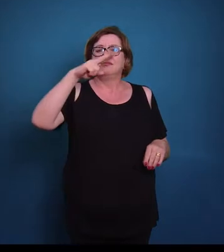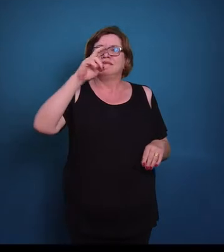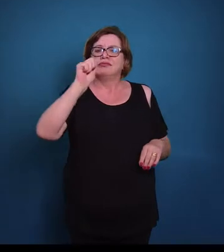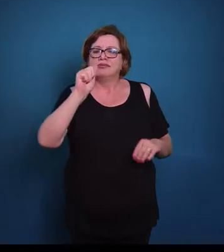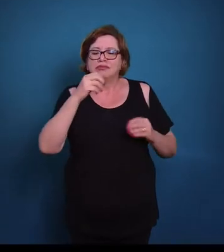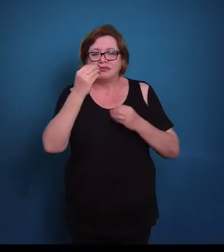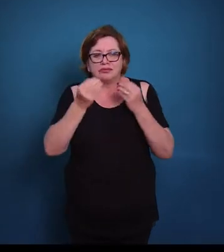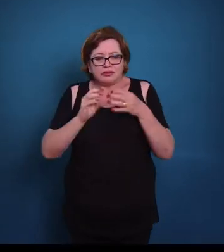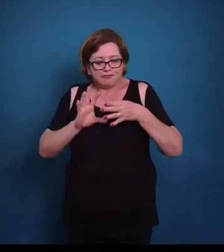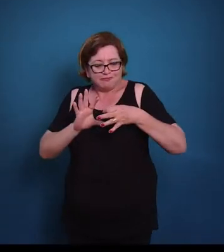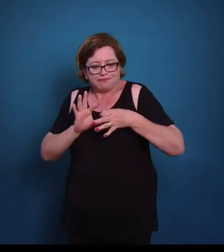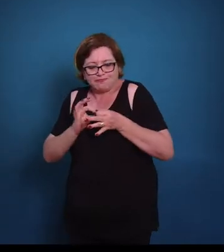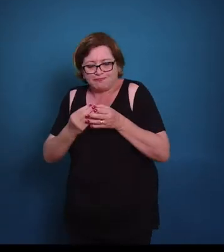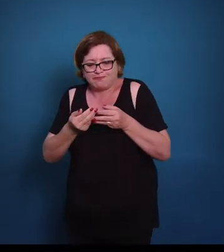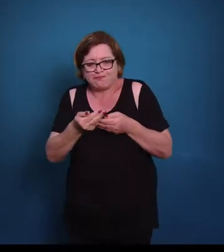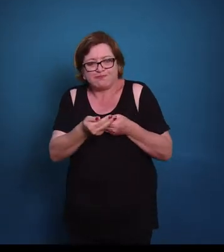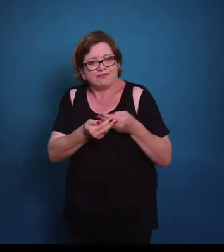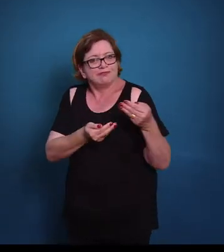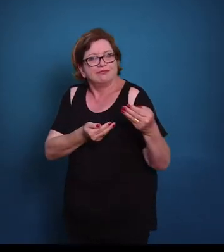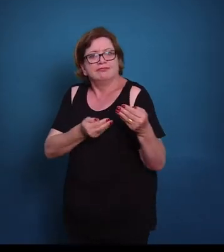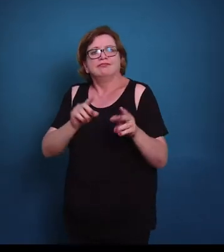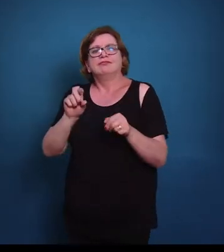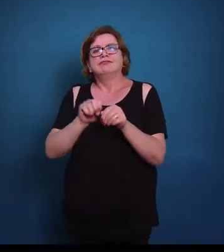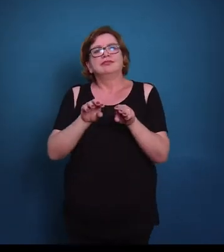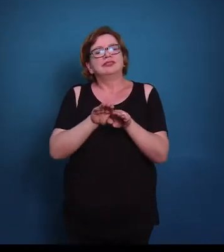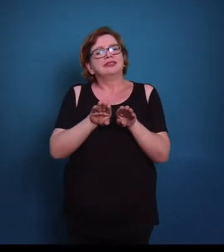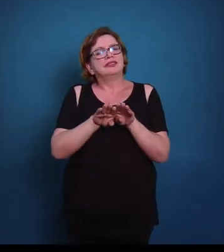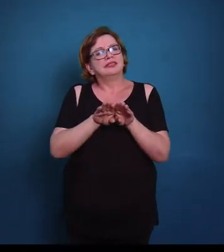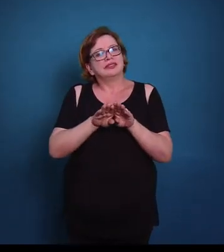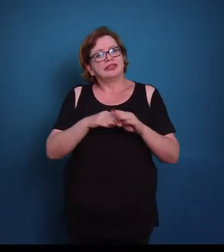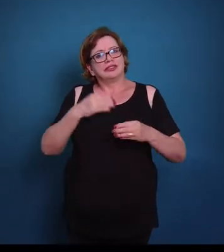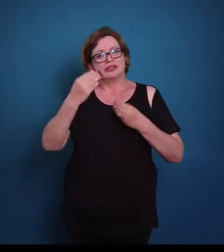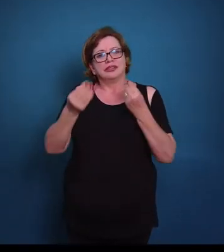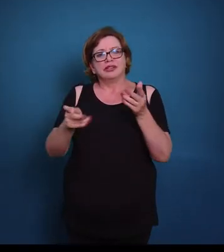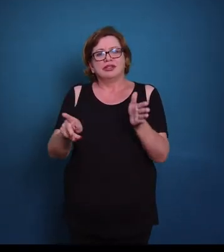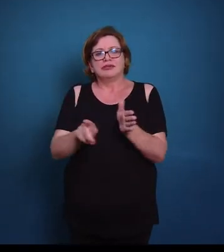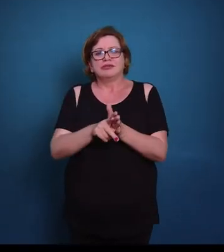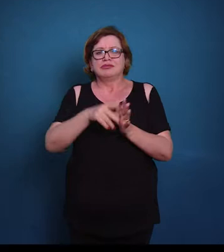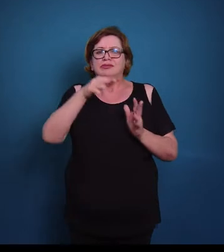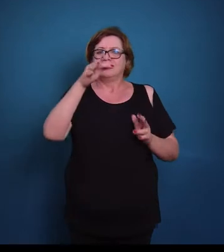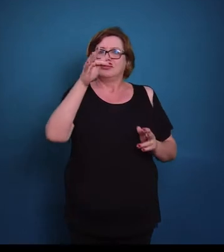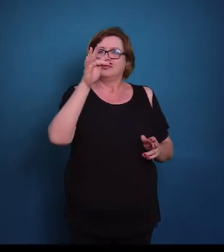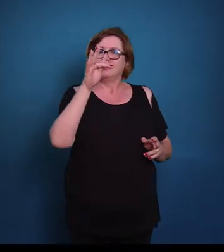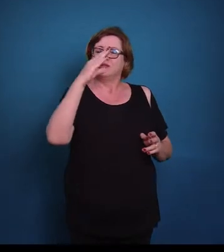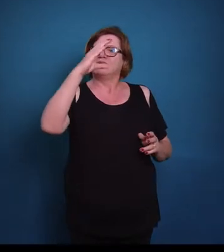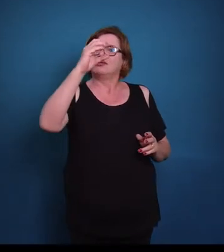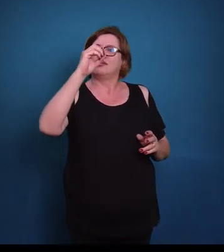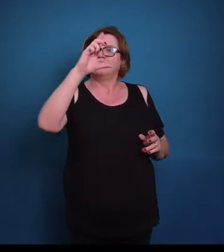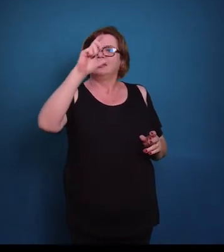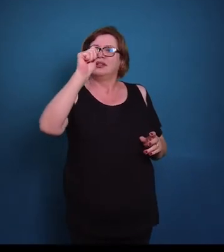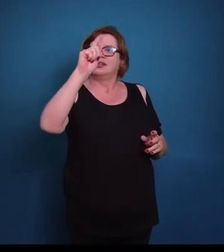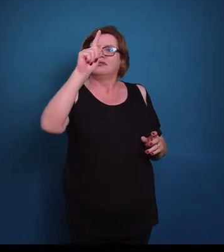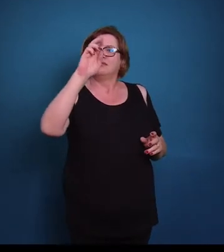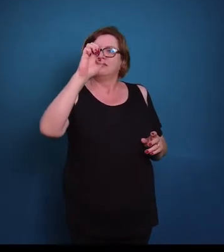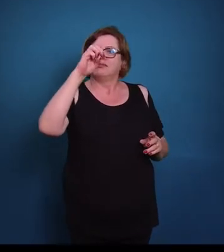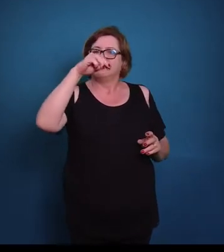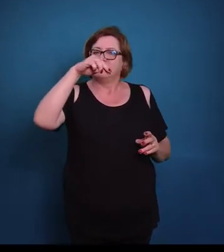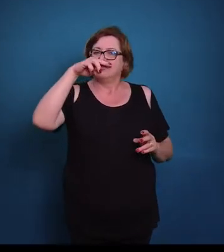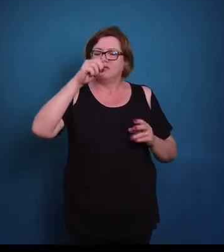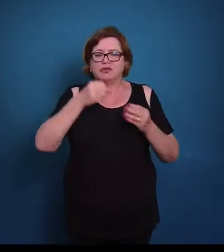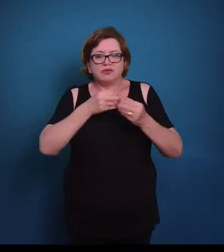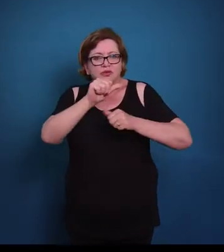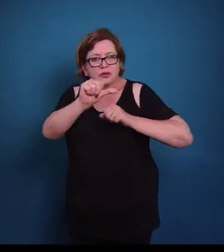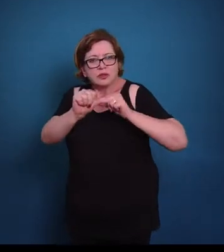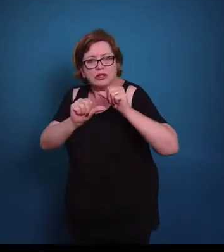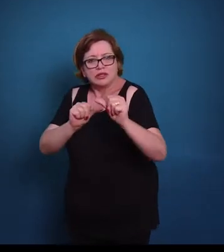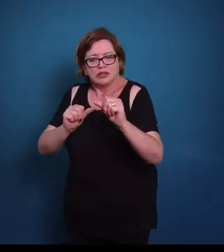se ligar, ela vai interagir com as moléculas, com as fibrilas de colágeno do tipo 2. Então toda essa estrutura embaranhada